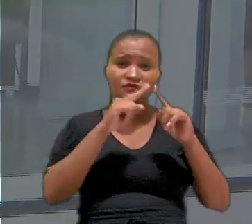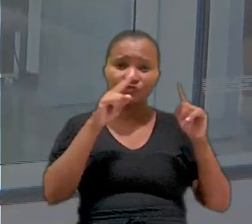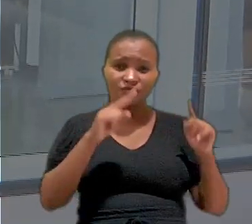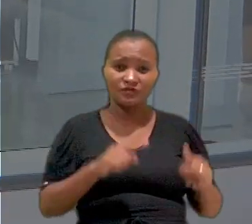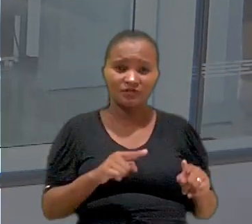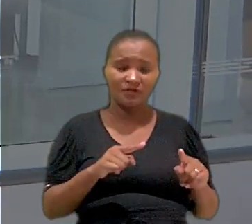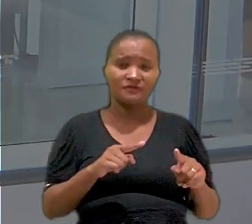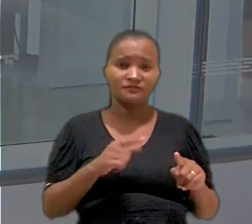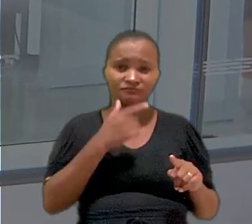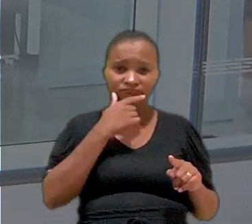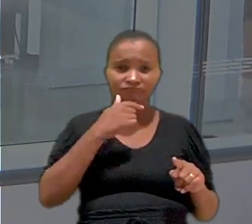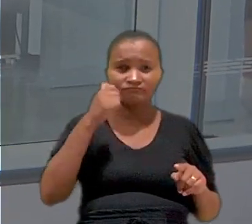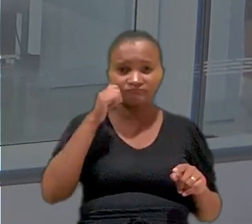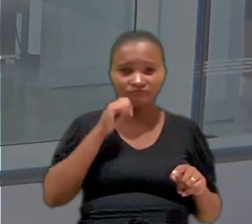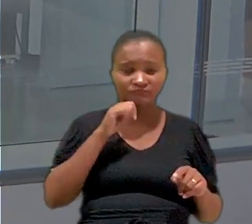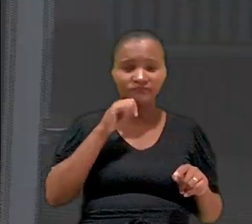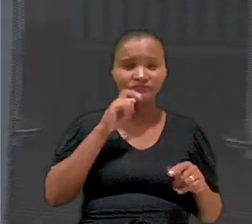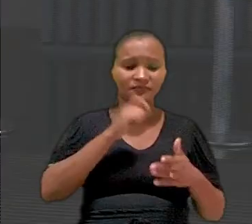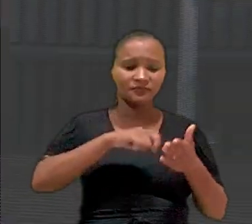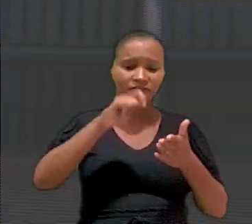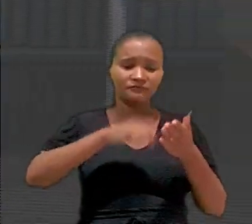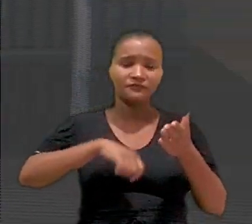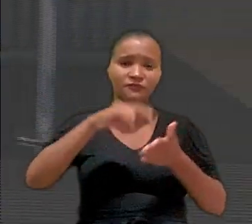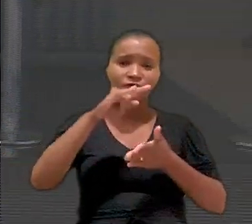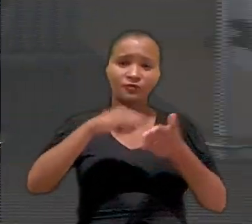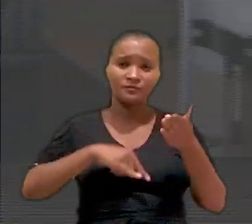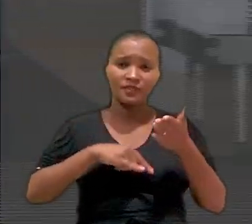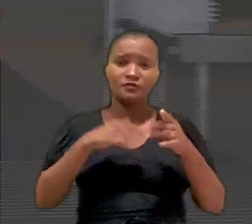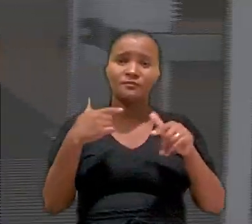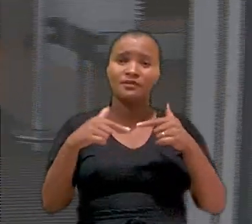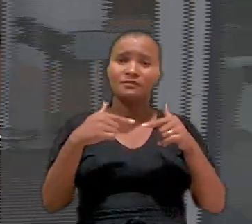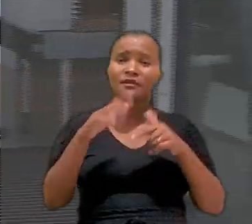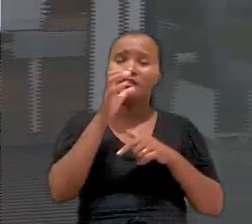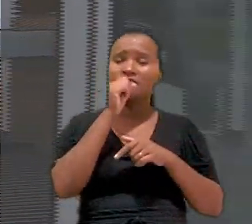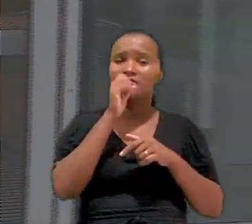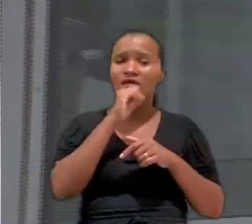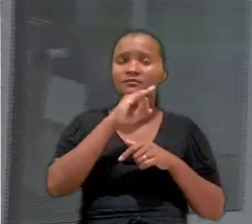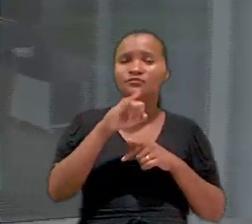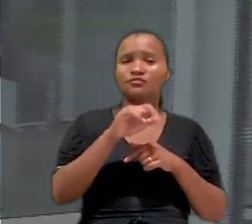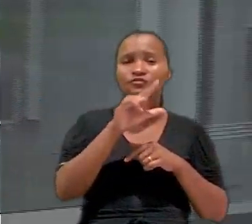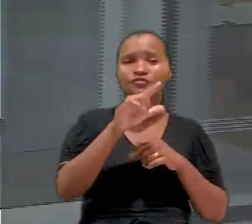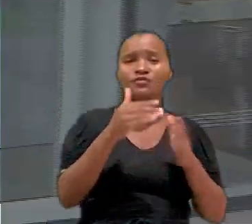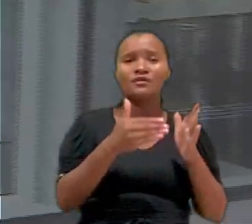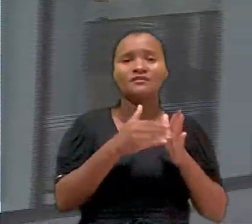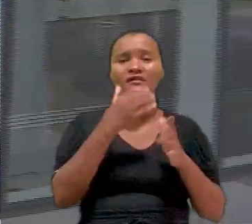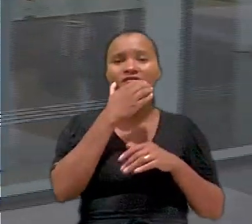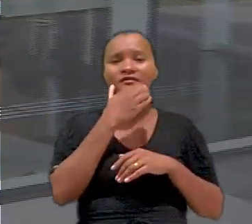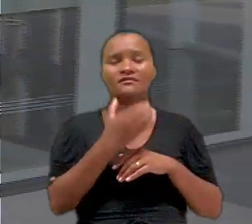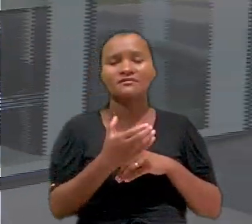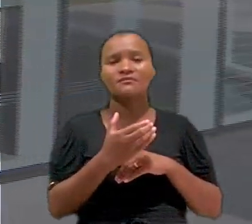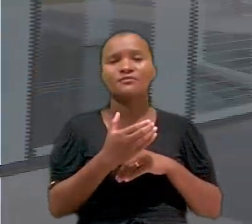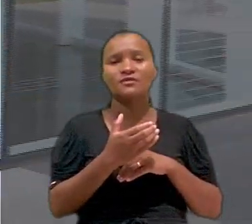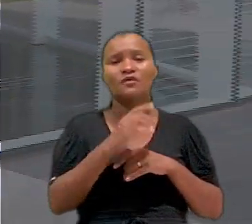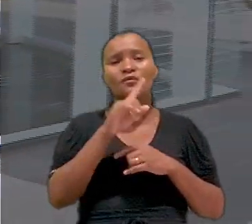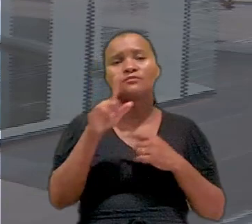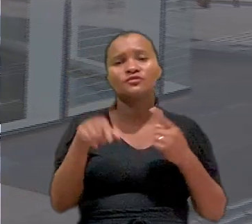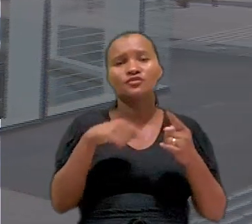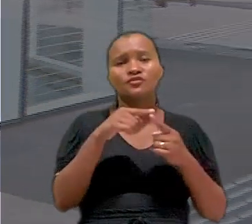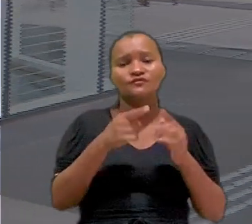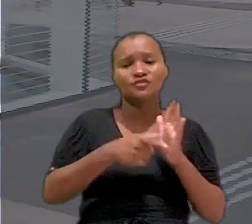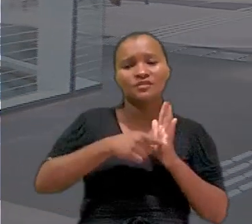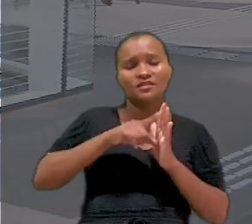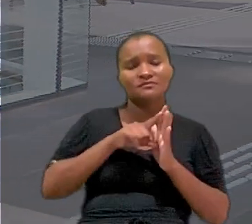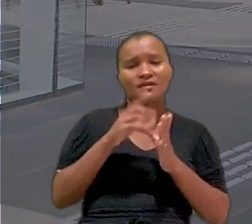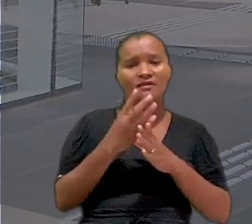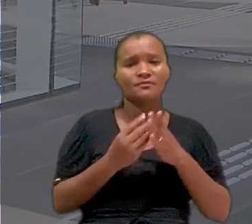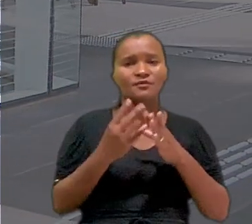pedido que os empregados e empregadas assinassem um documento prevendo o trabalho aos sábados, de julho a dezembro, com o intuito